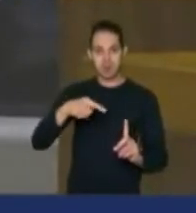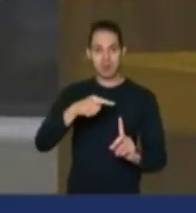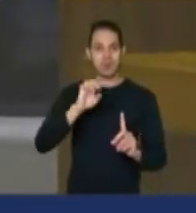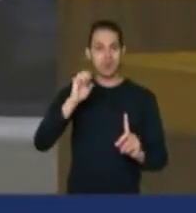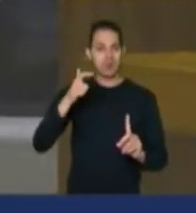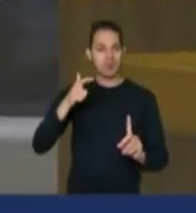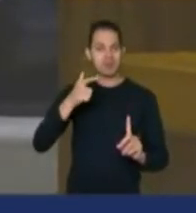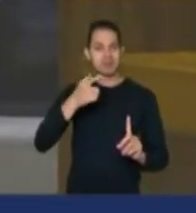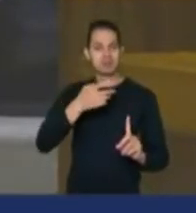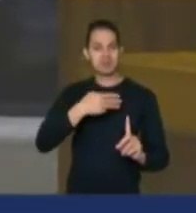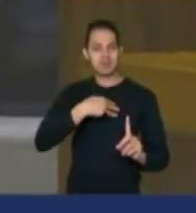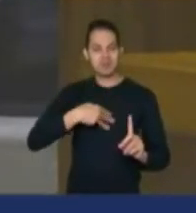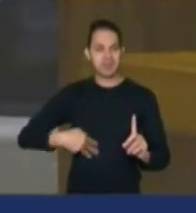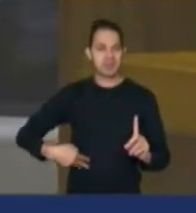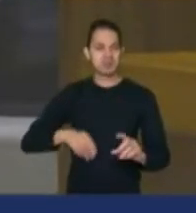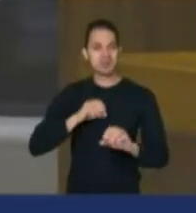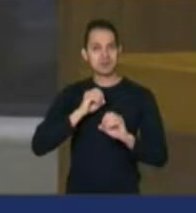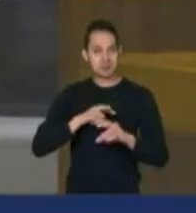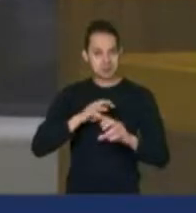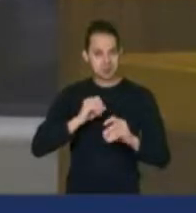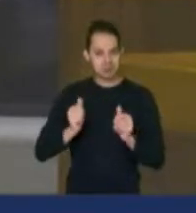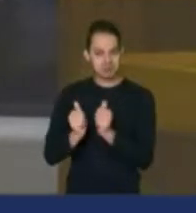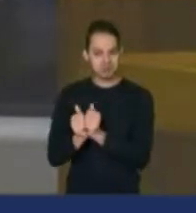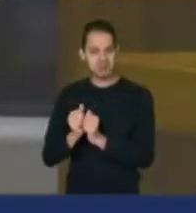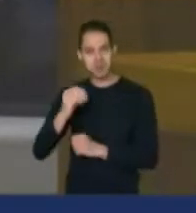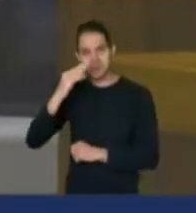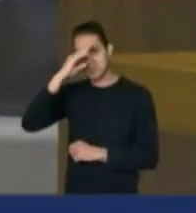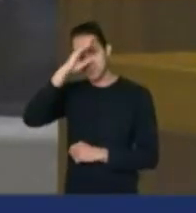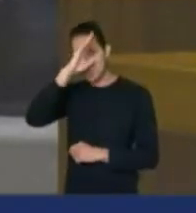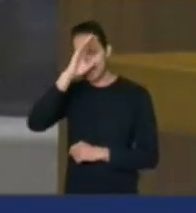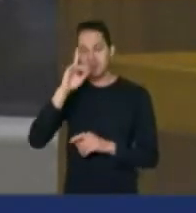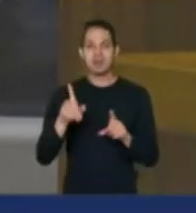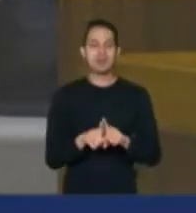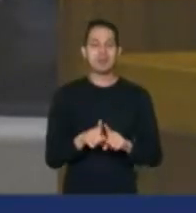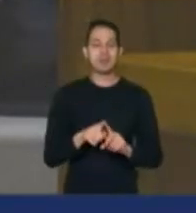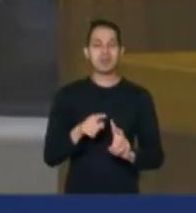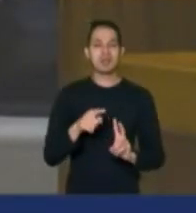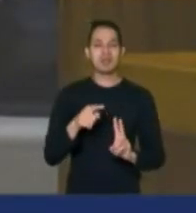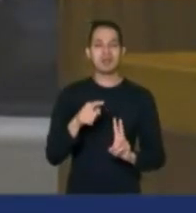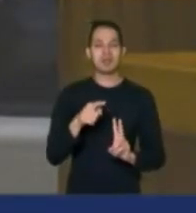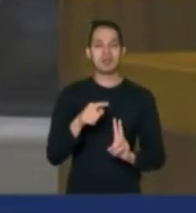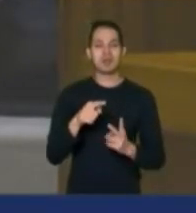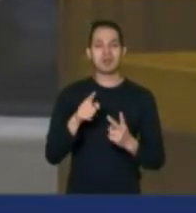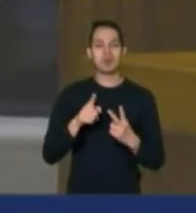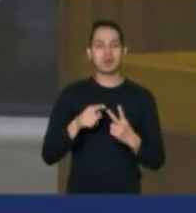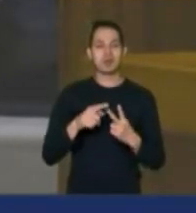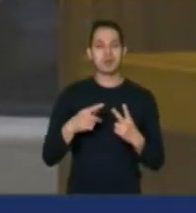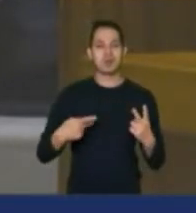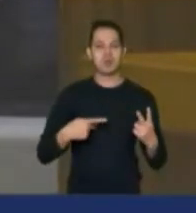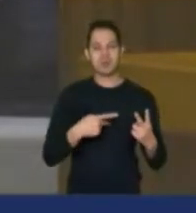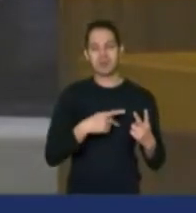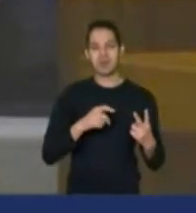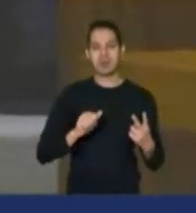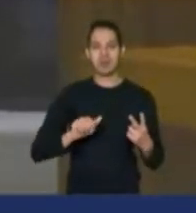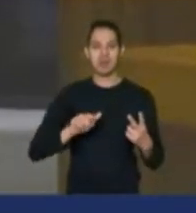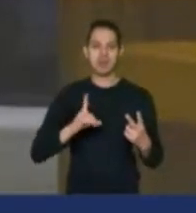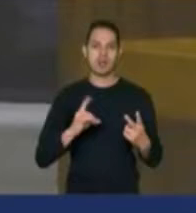da Educação de Bolsonaro, e os pastores Adilson Moura